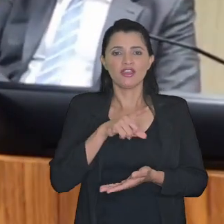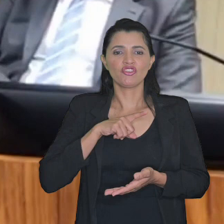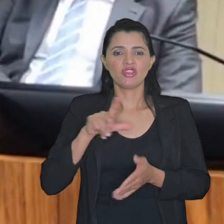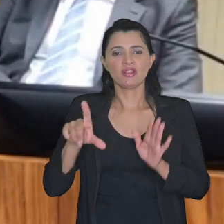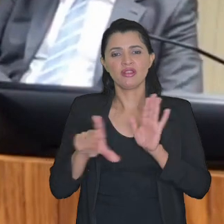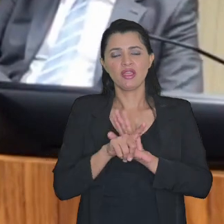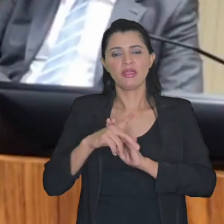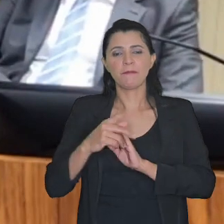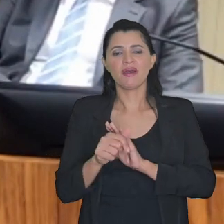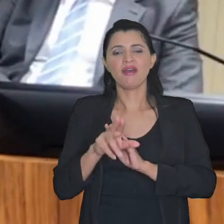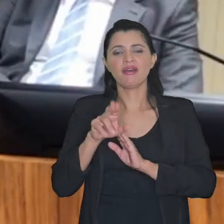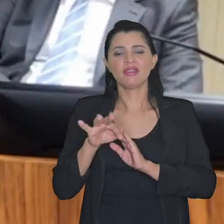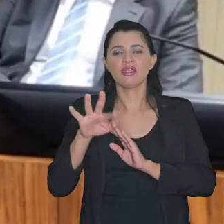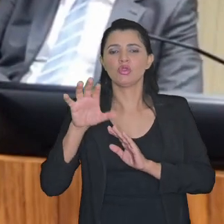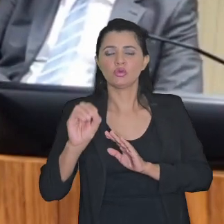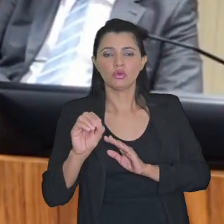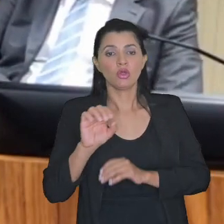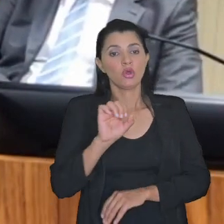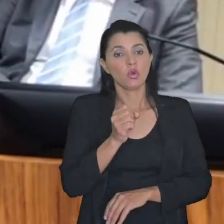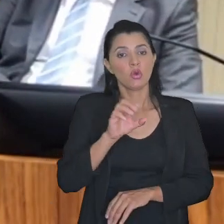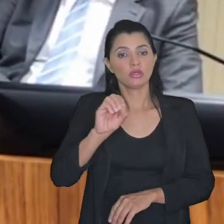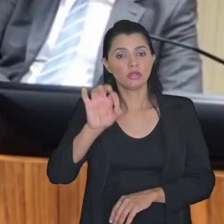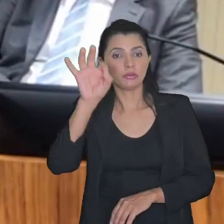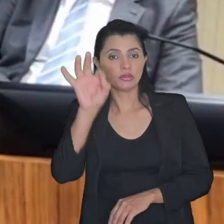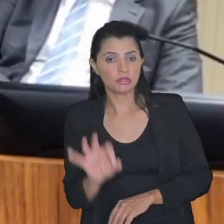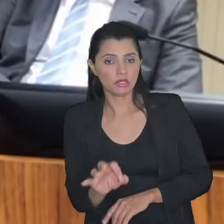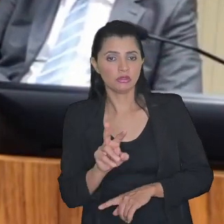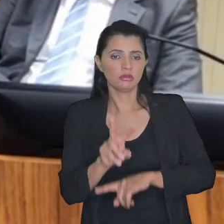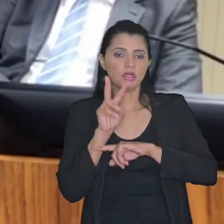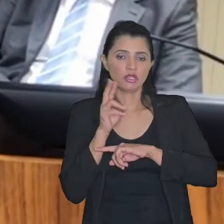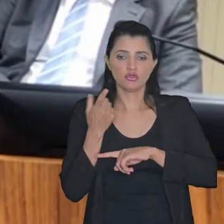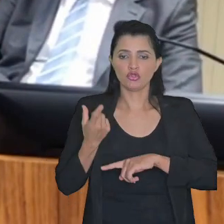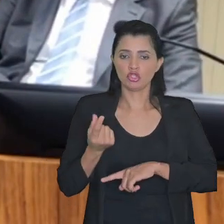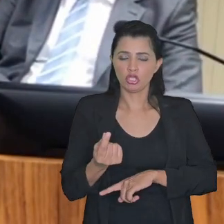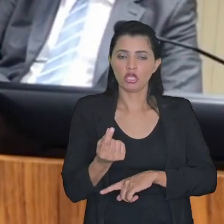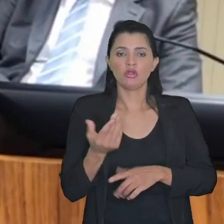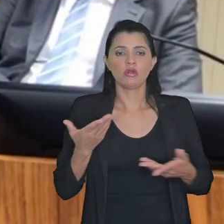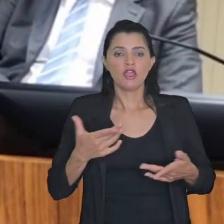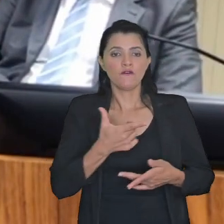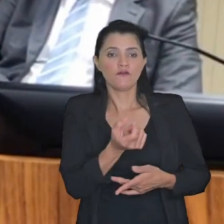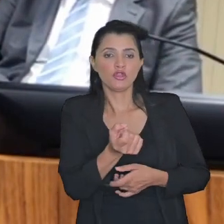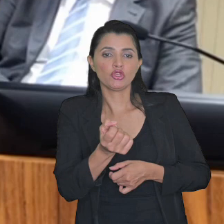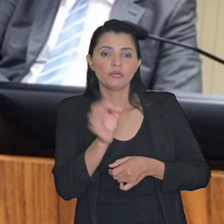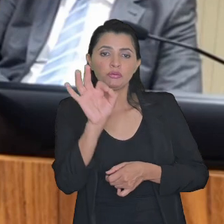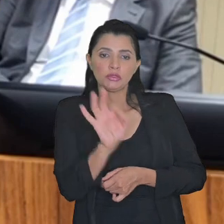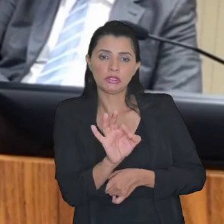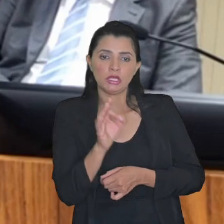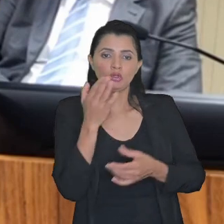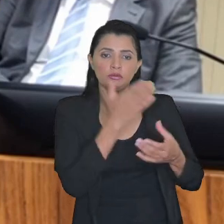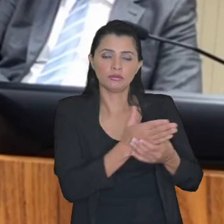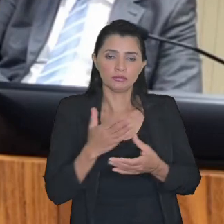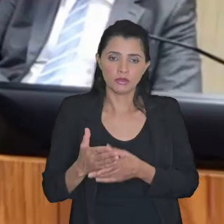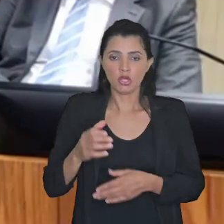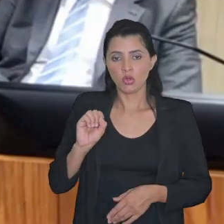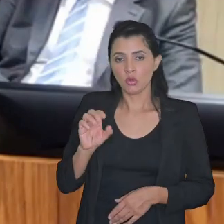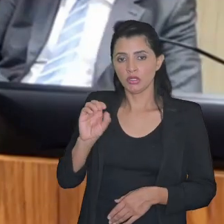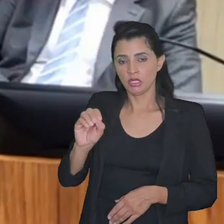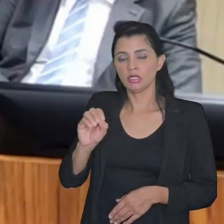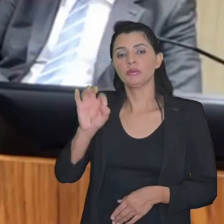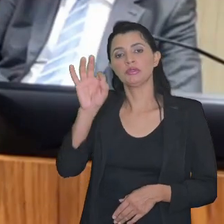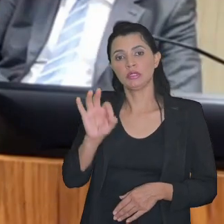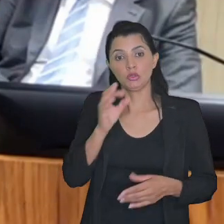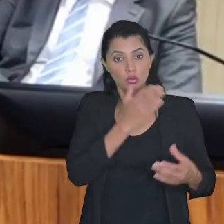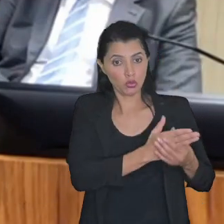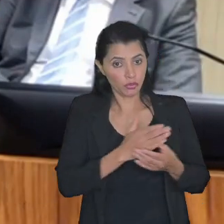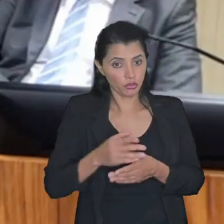Pareto 80% do crédito em termos de dinheiro está em 20% dos processos 80% dos